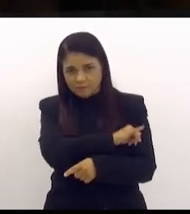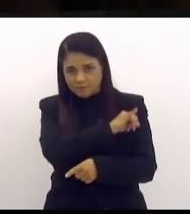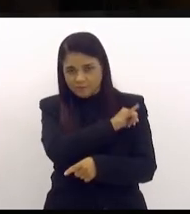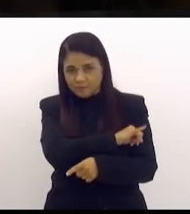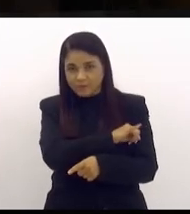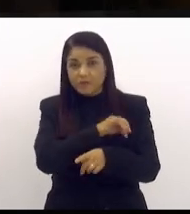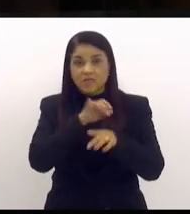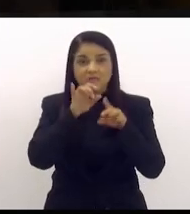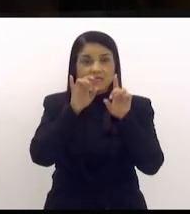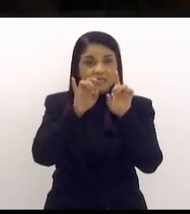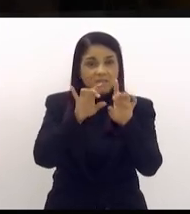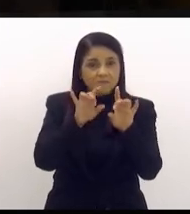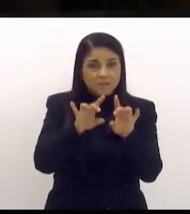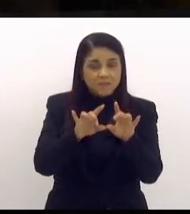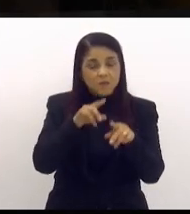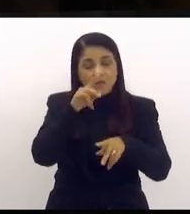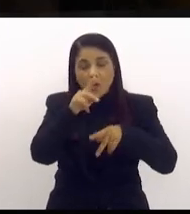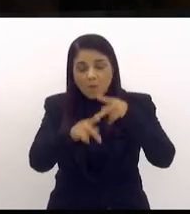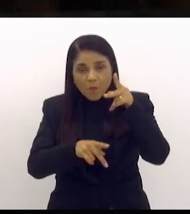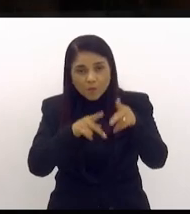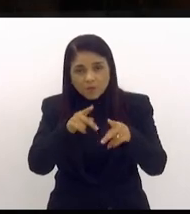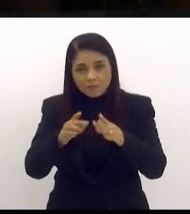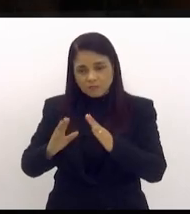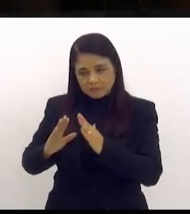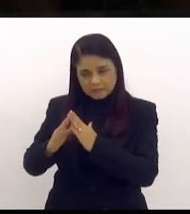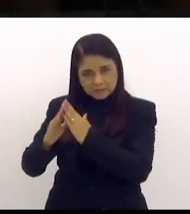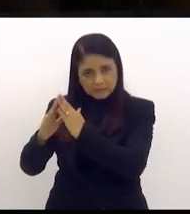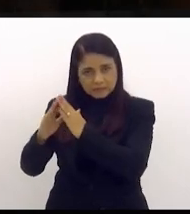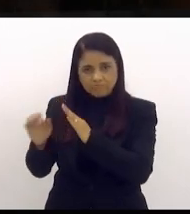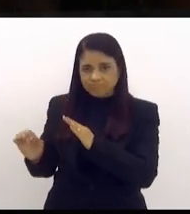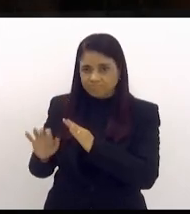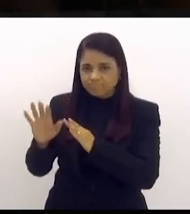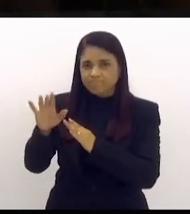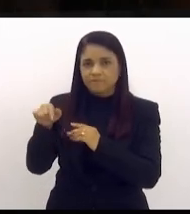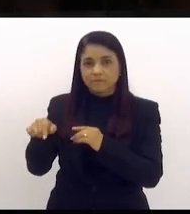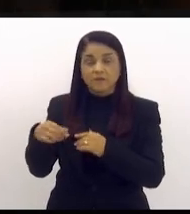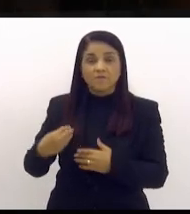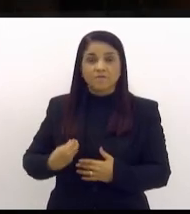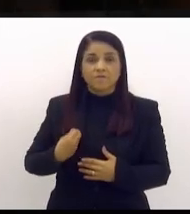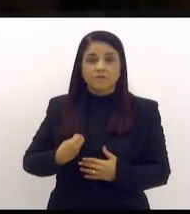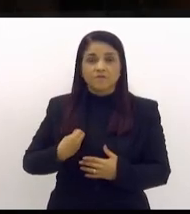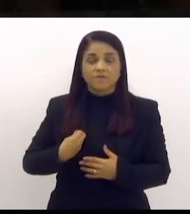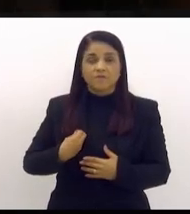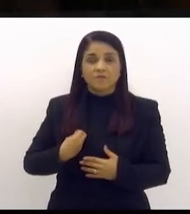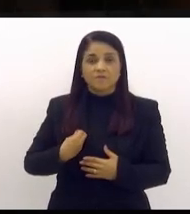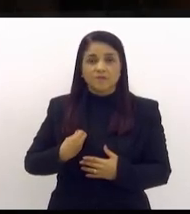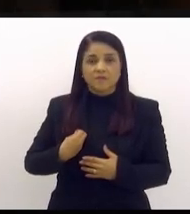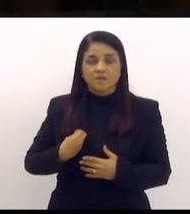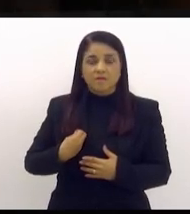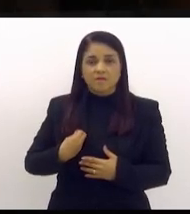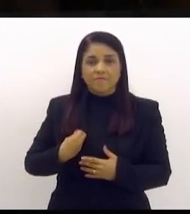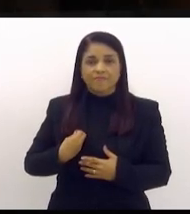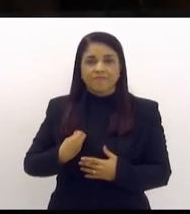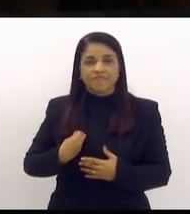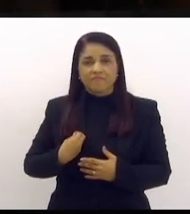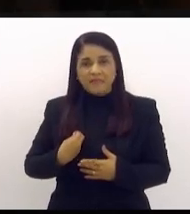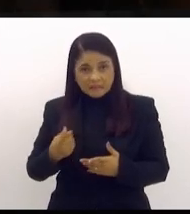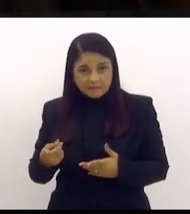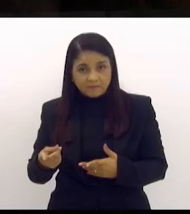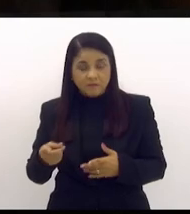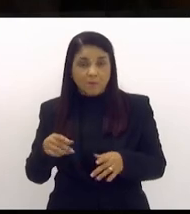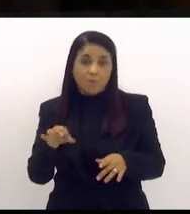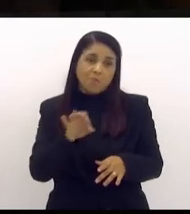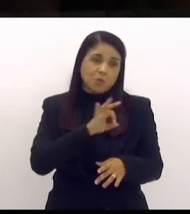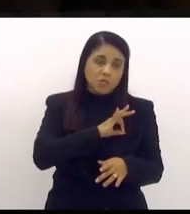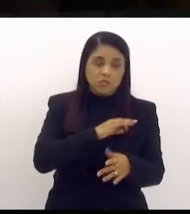em especial da população que vive nas favelas e periferias sob o julgo e é refém de todos os lados. Então, é